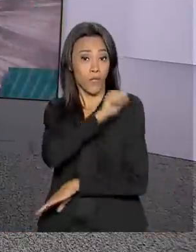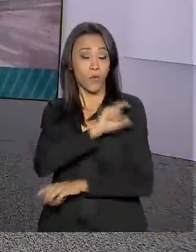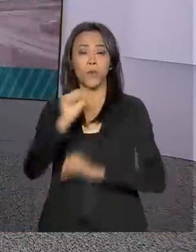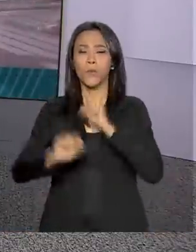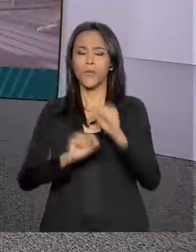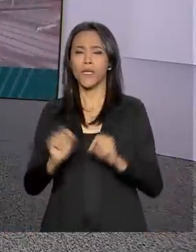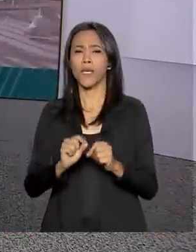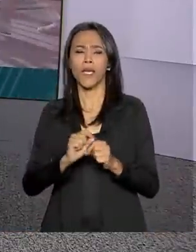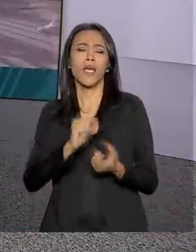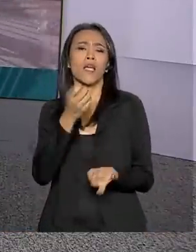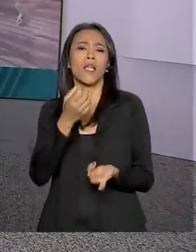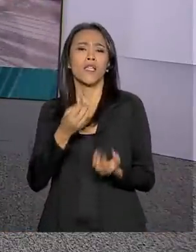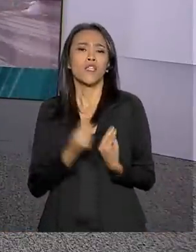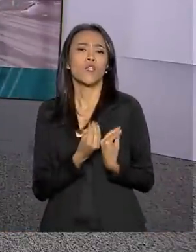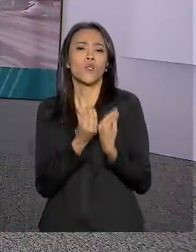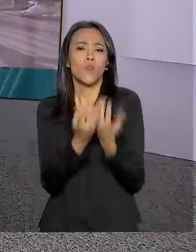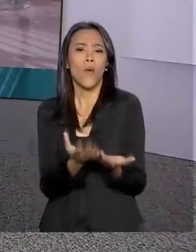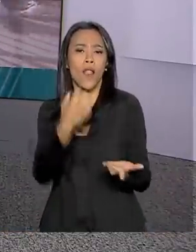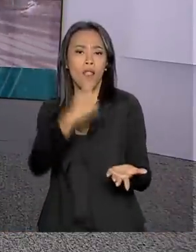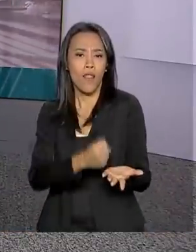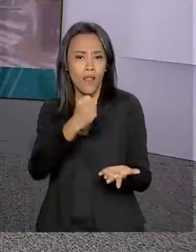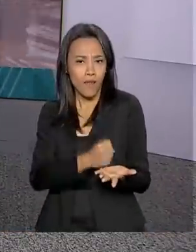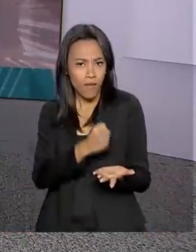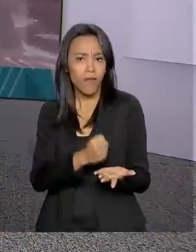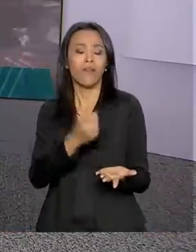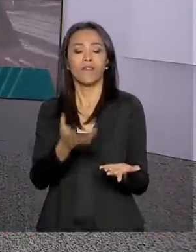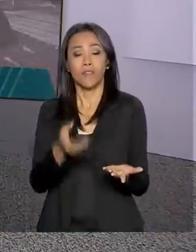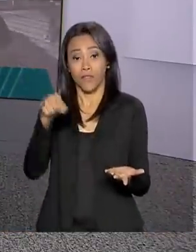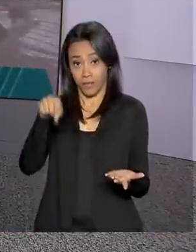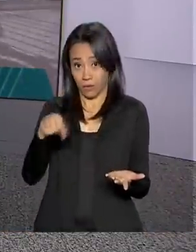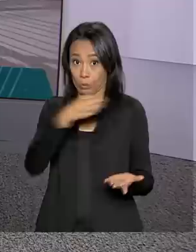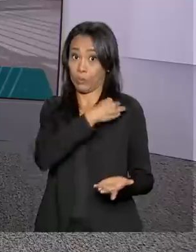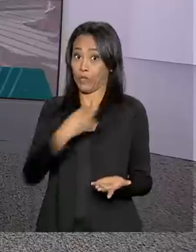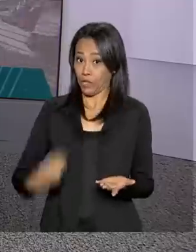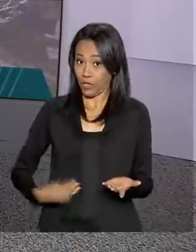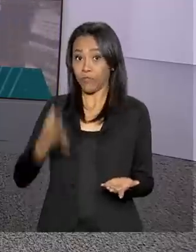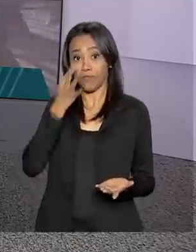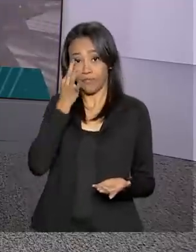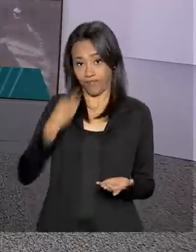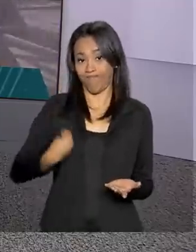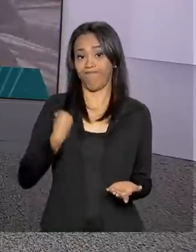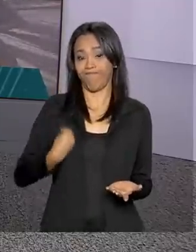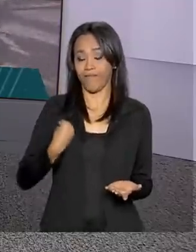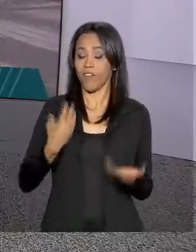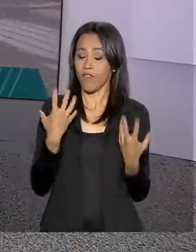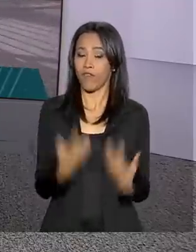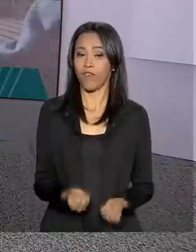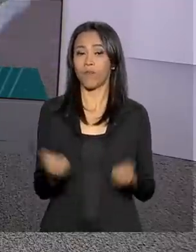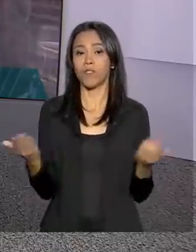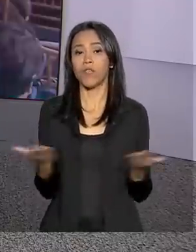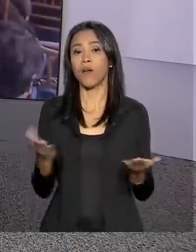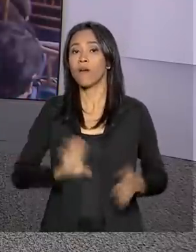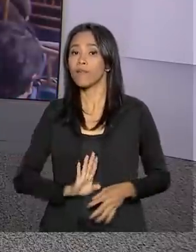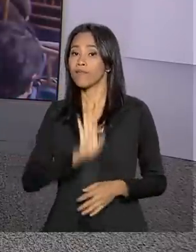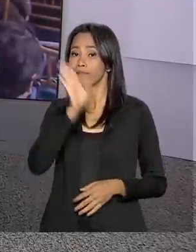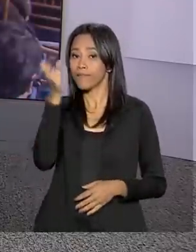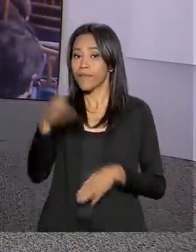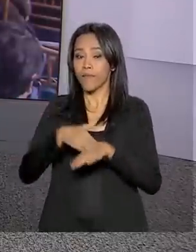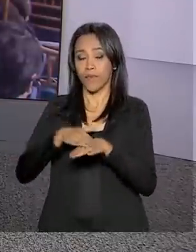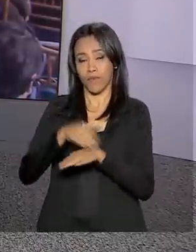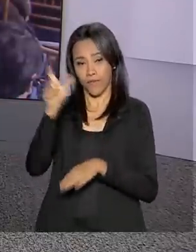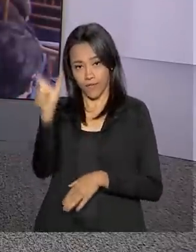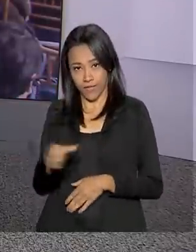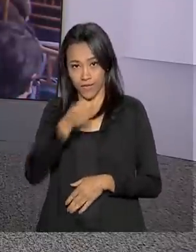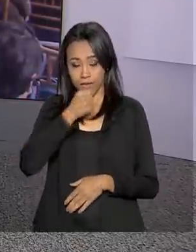de doação do leite materno. O ministro da Saúde, Luiz Henrique Mandetta, participa. É pra lá que a gente vai agora conversar com o repórter Marcelo